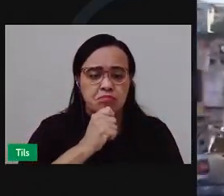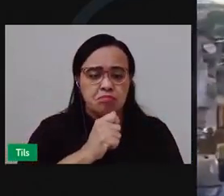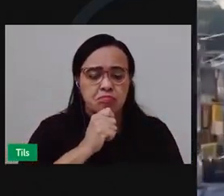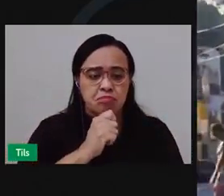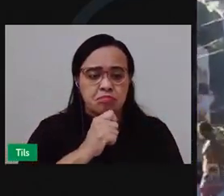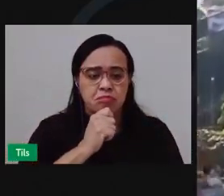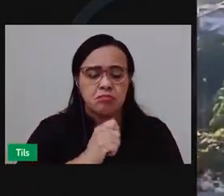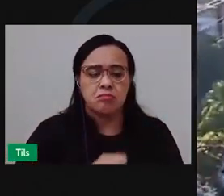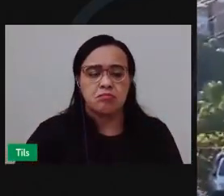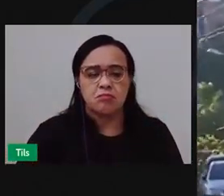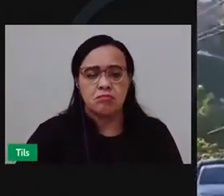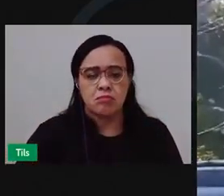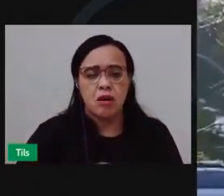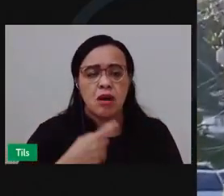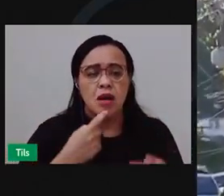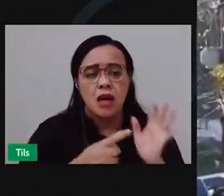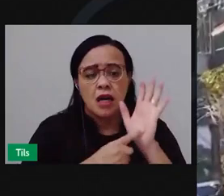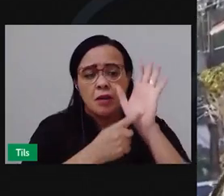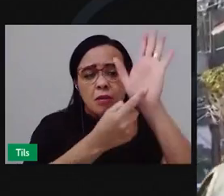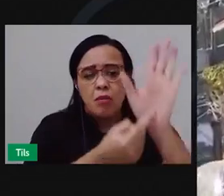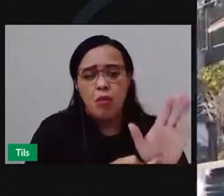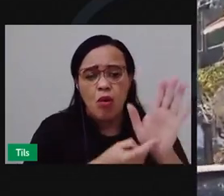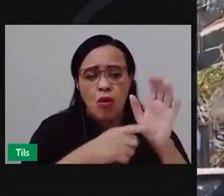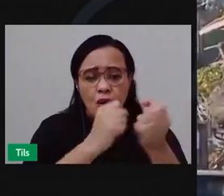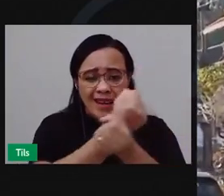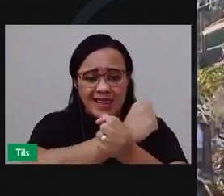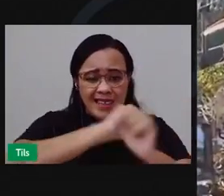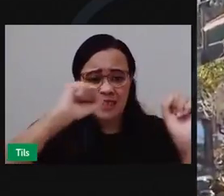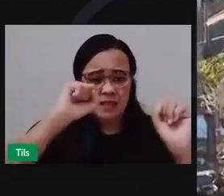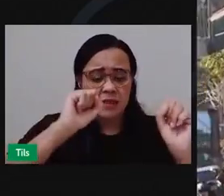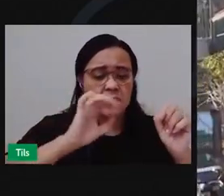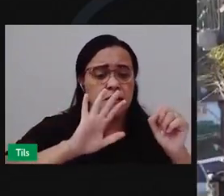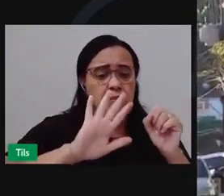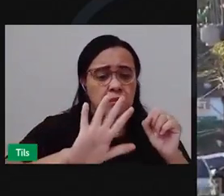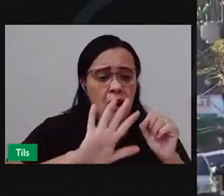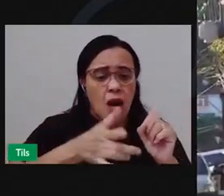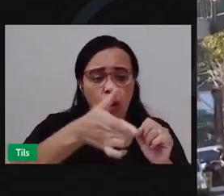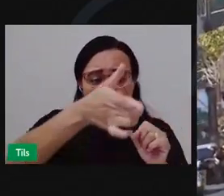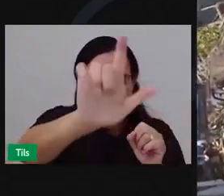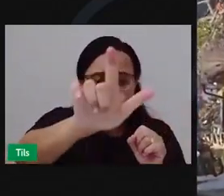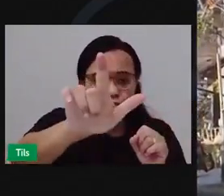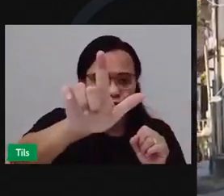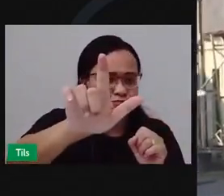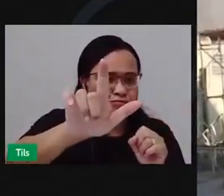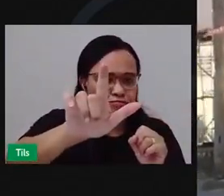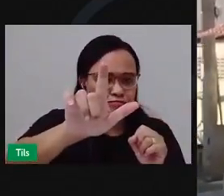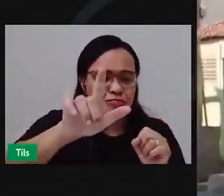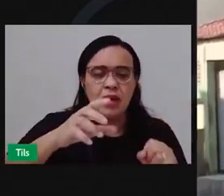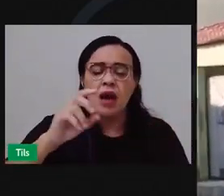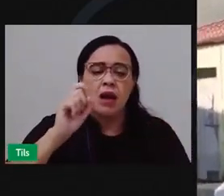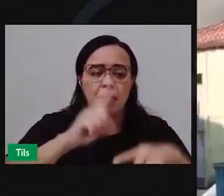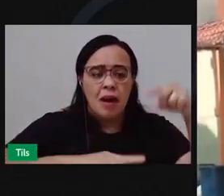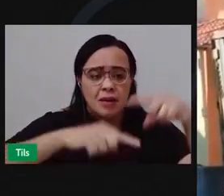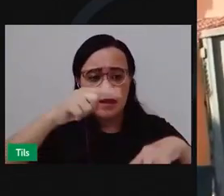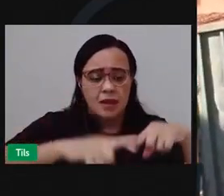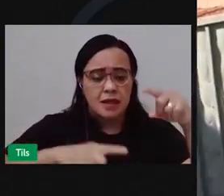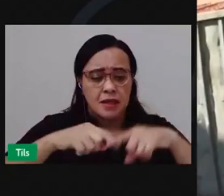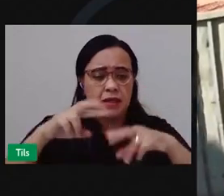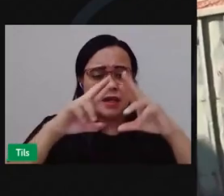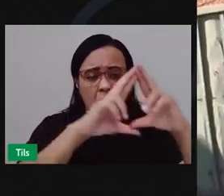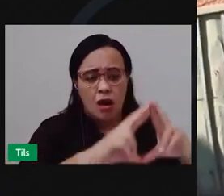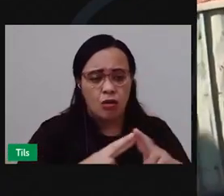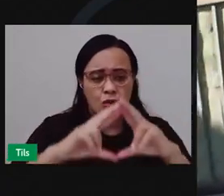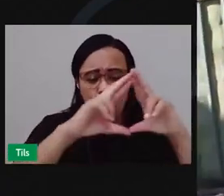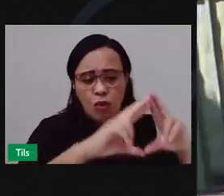pra vocês. Está vendo aquele container grande ali? Mas ali é pra guardar material reciclável. O pessoal que cata latinha,